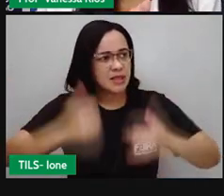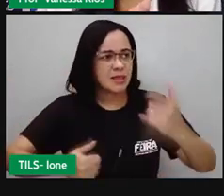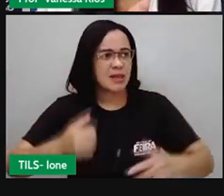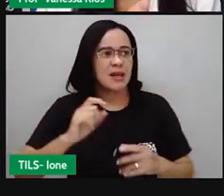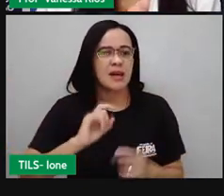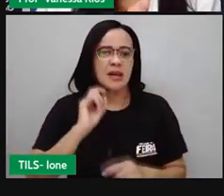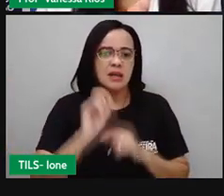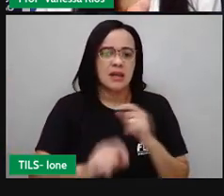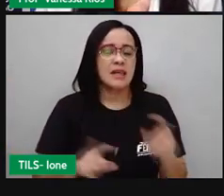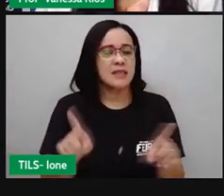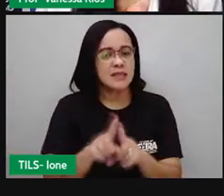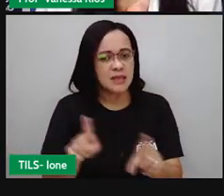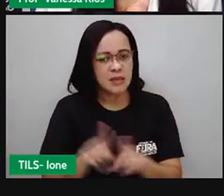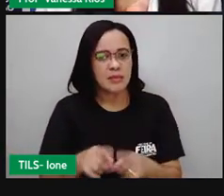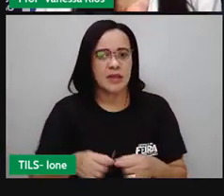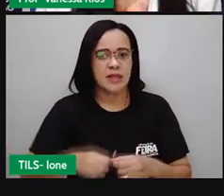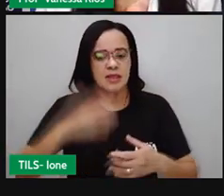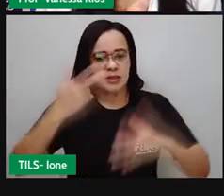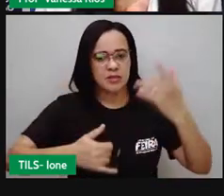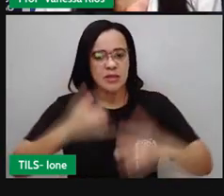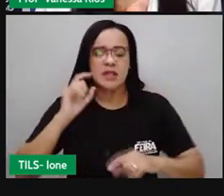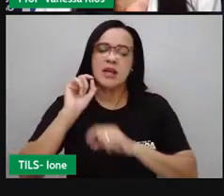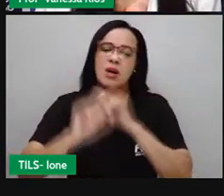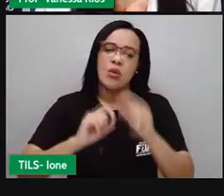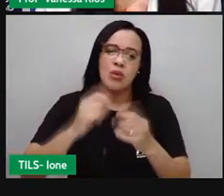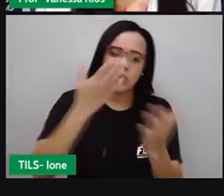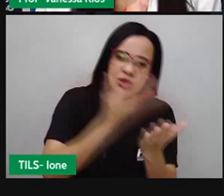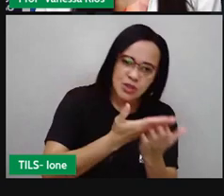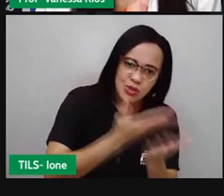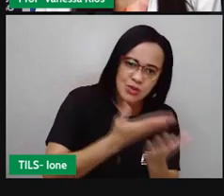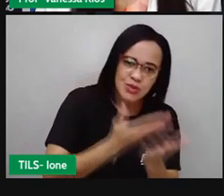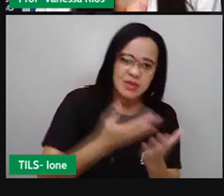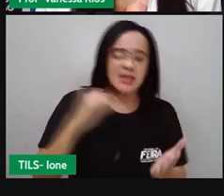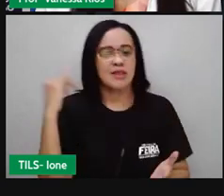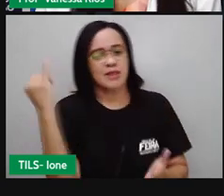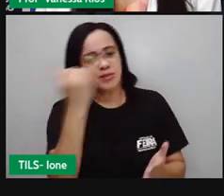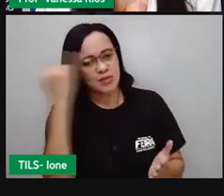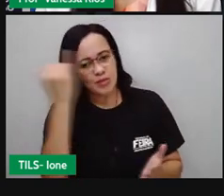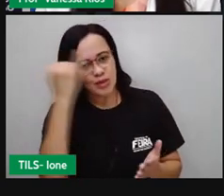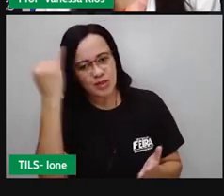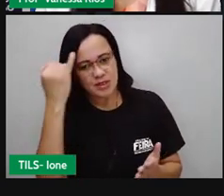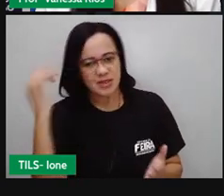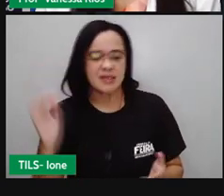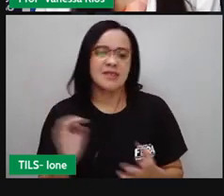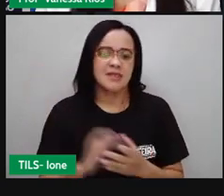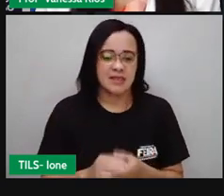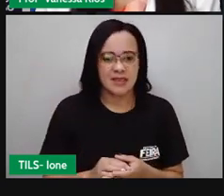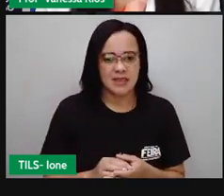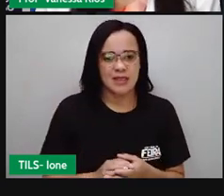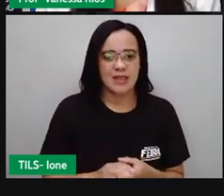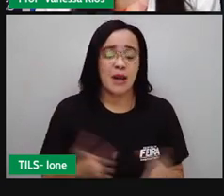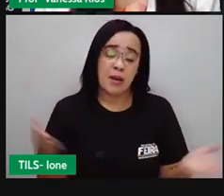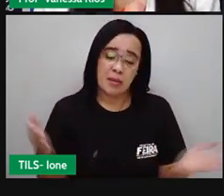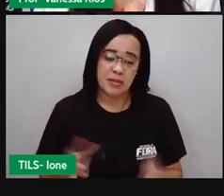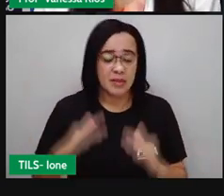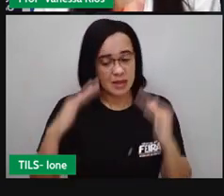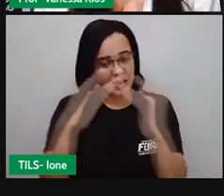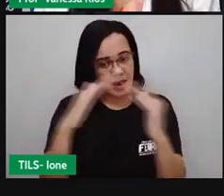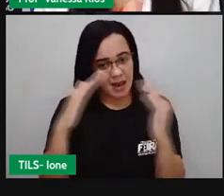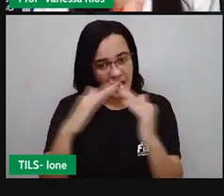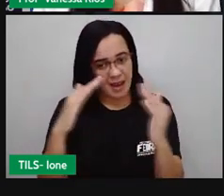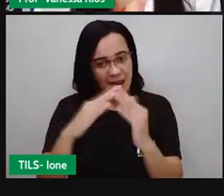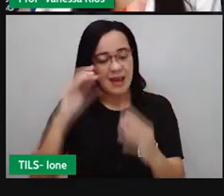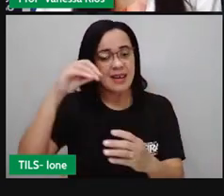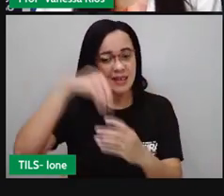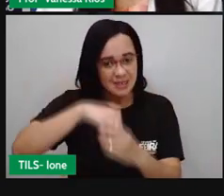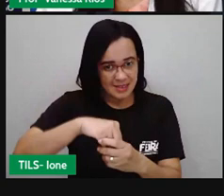assuntos também. E para estudar. Que é muito importante, não é? Mesmo que aí de longe, mesmo que de casa. Mesmo